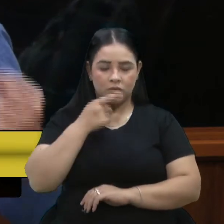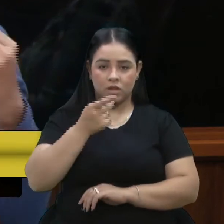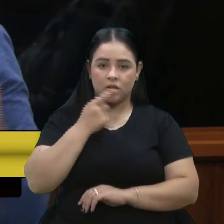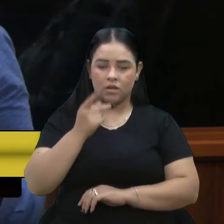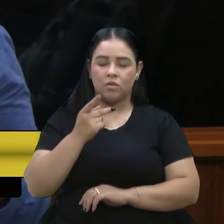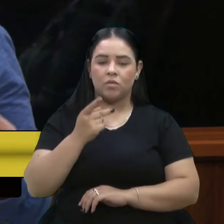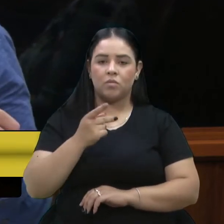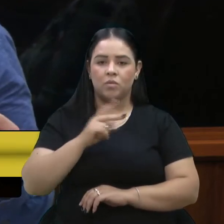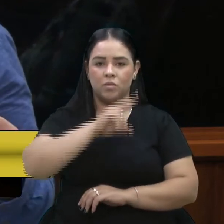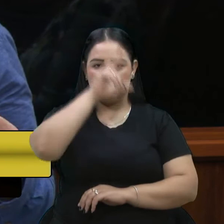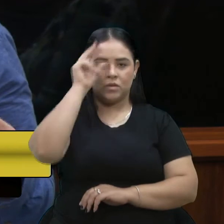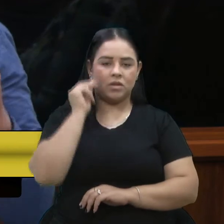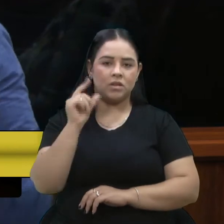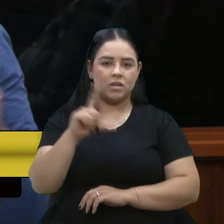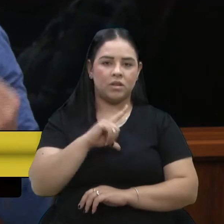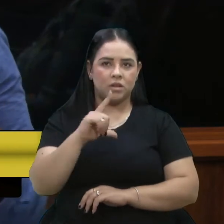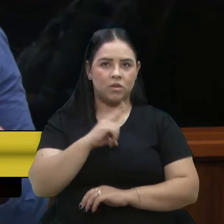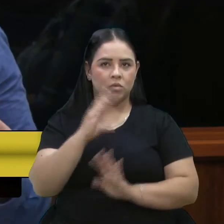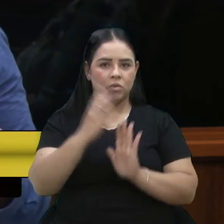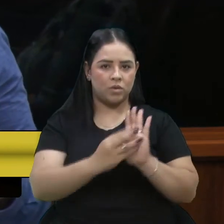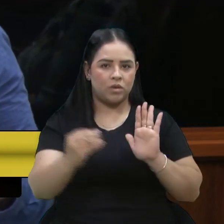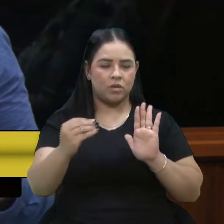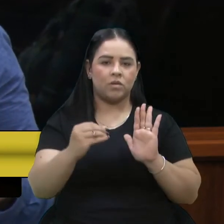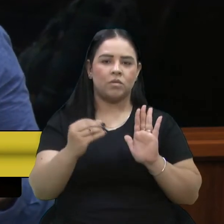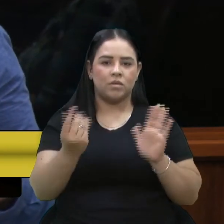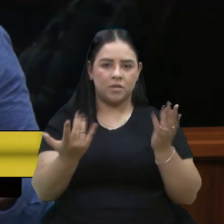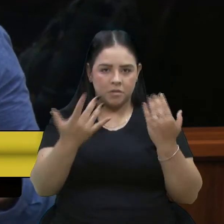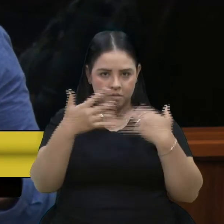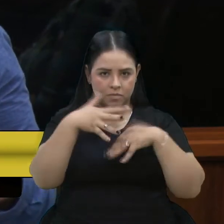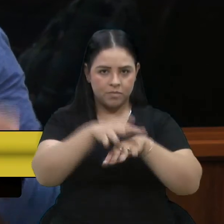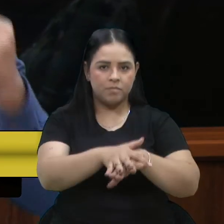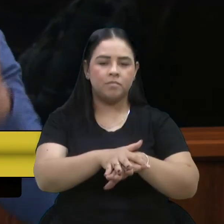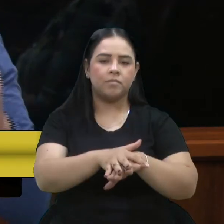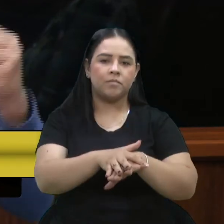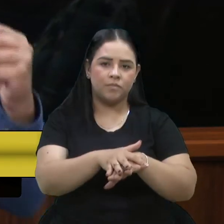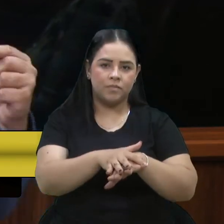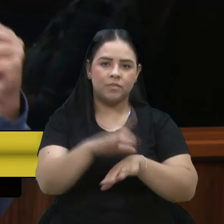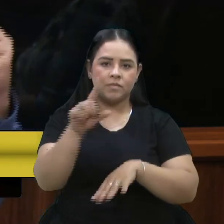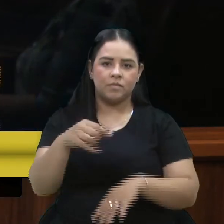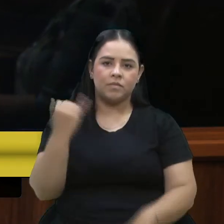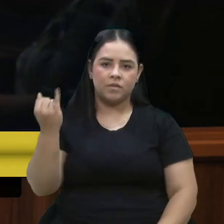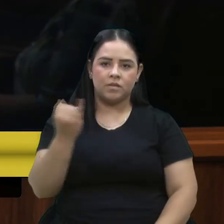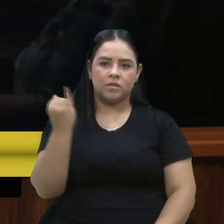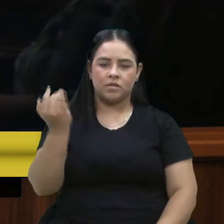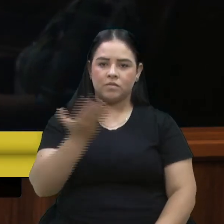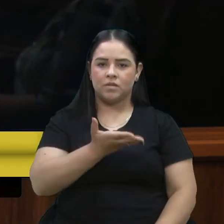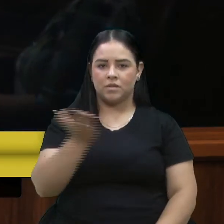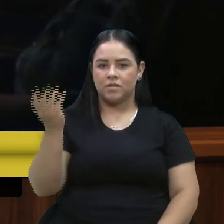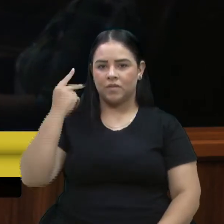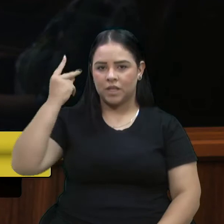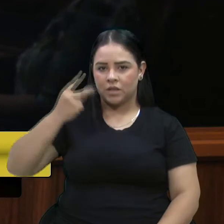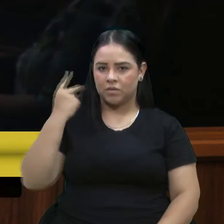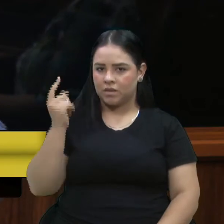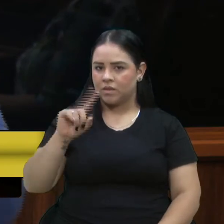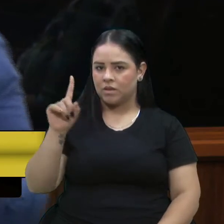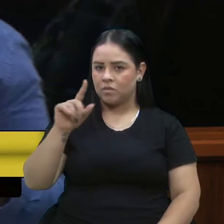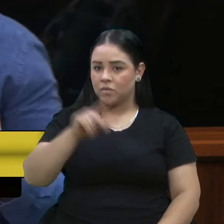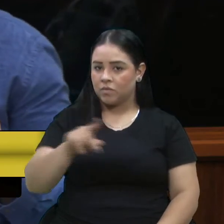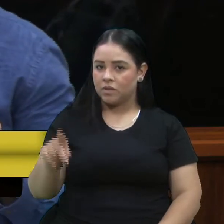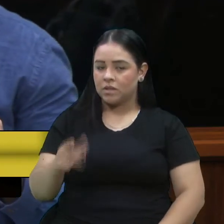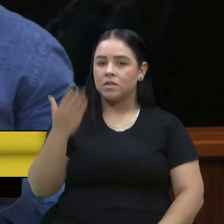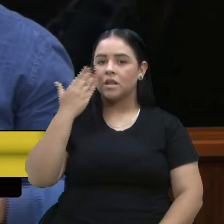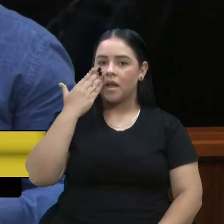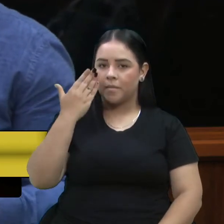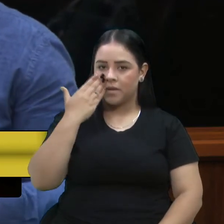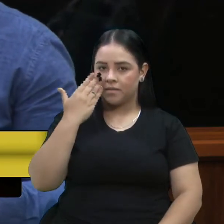municipal dá exemplo no que se refere à inclusão. Isso é importante que os vereadores, que não são professores, saibam.